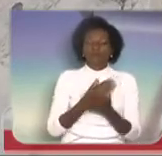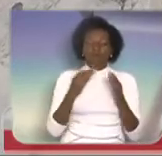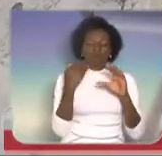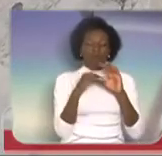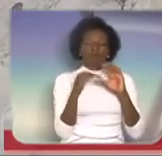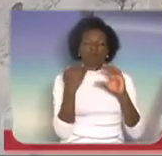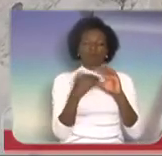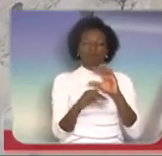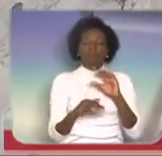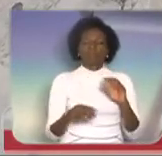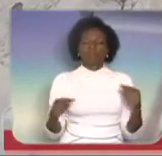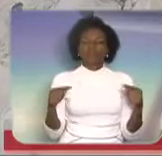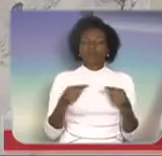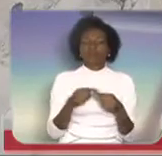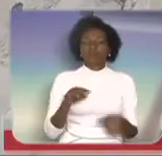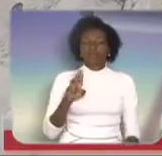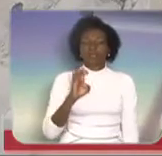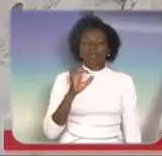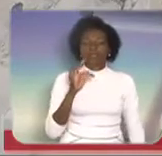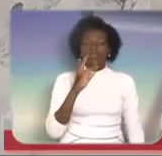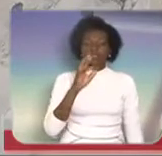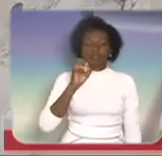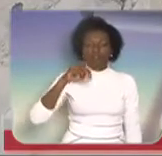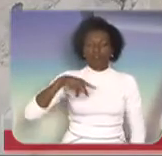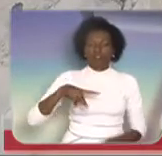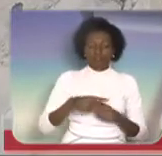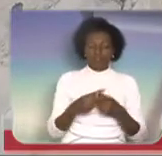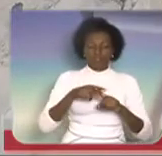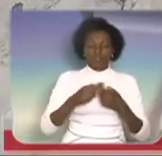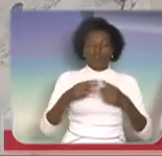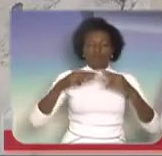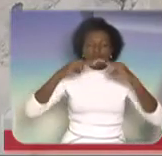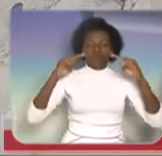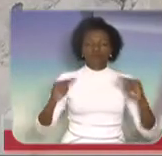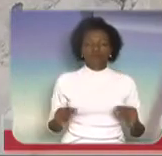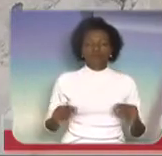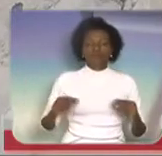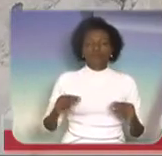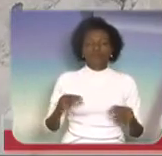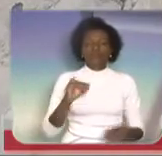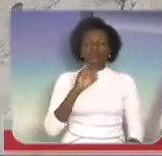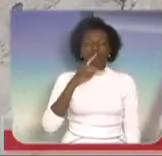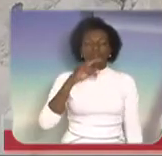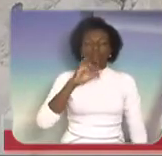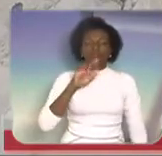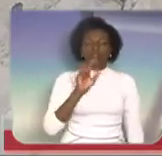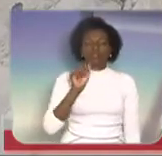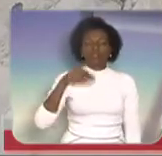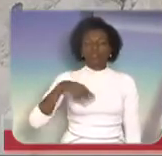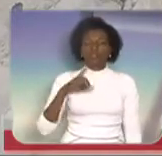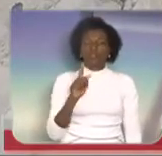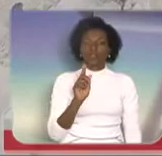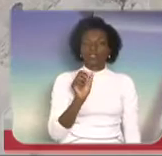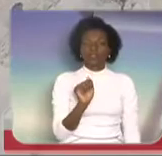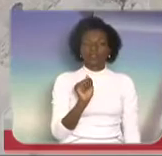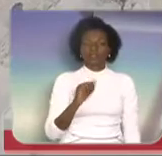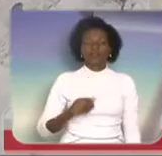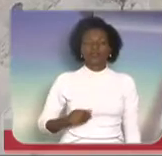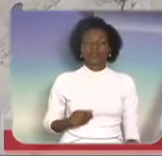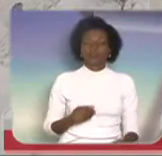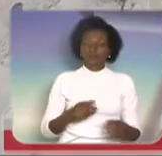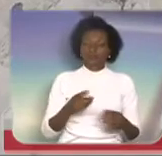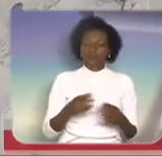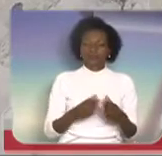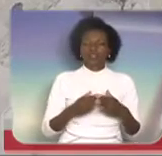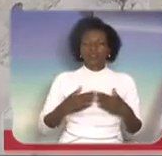sobre a reforma do Museu de Ipiranga. Muitas pessoas aqui nos perguntando, cobrando, para que a gente peça ao governo para